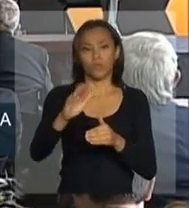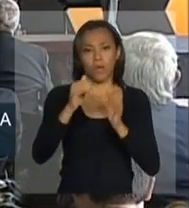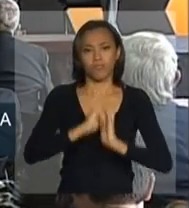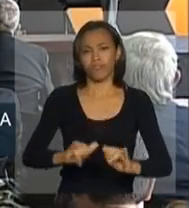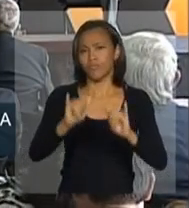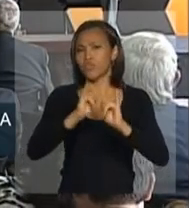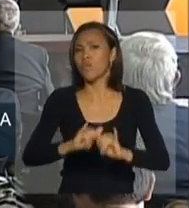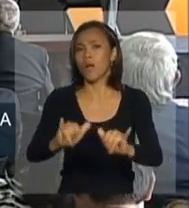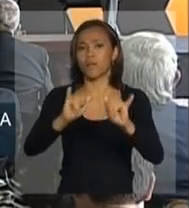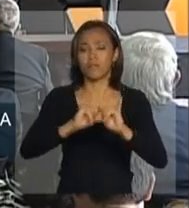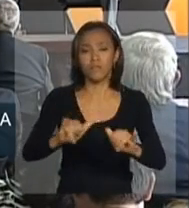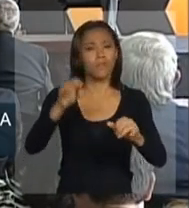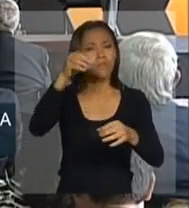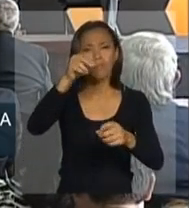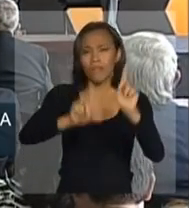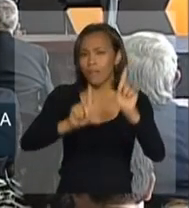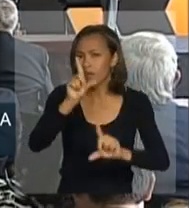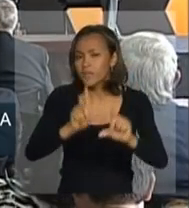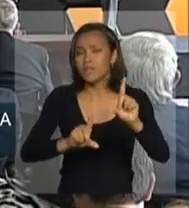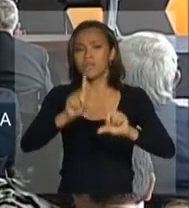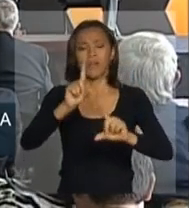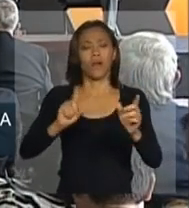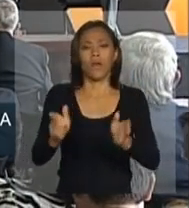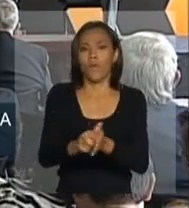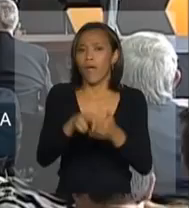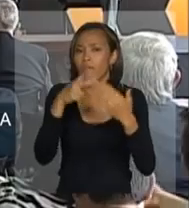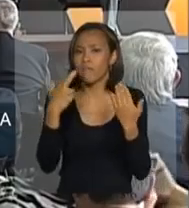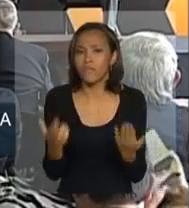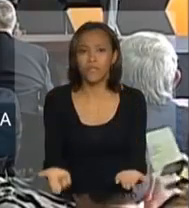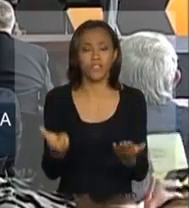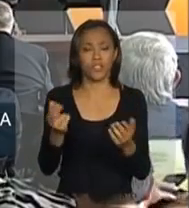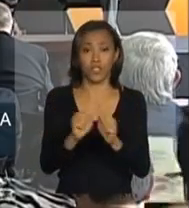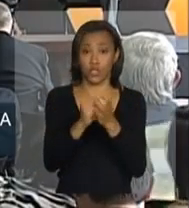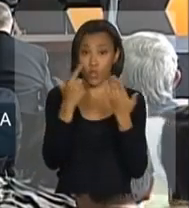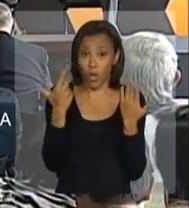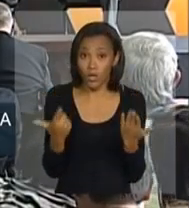publicitárias, na televisão, em revistas, jornais, aeroportos,